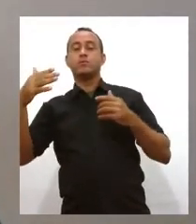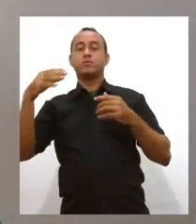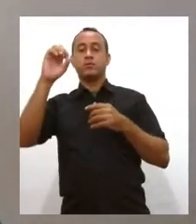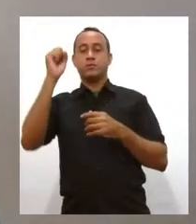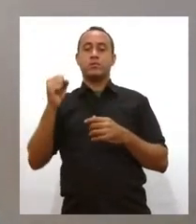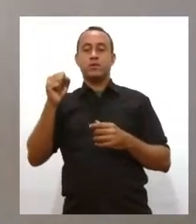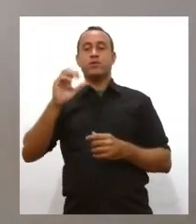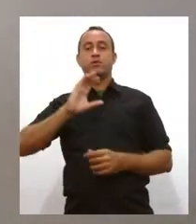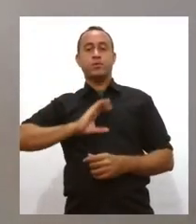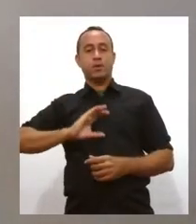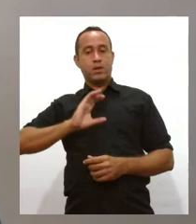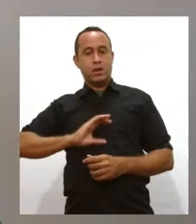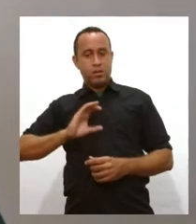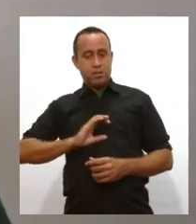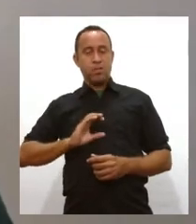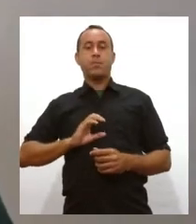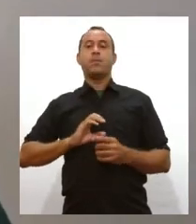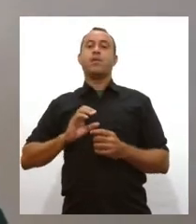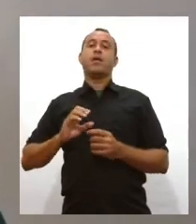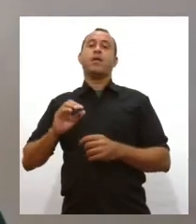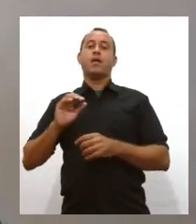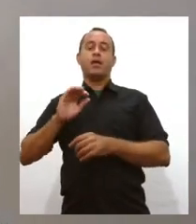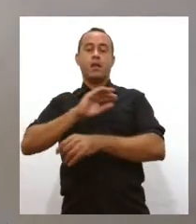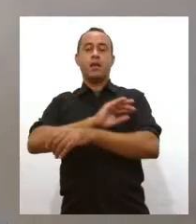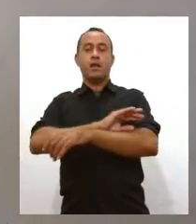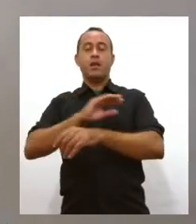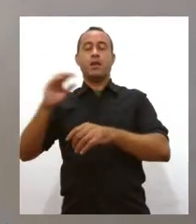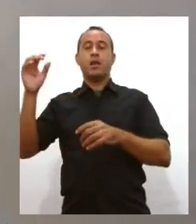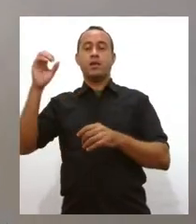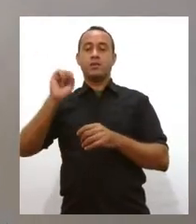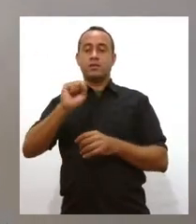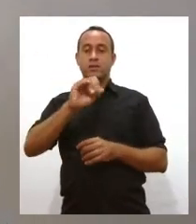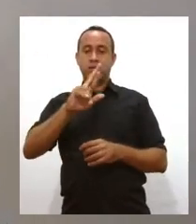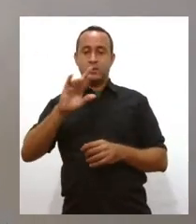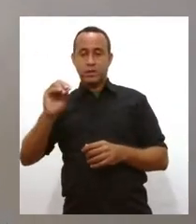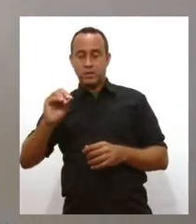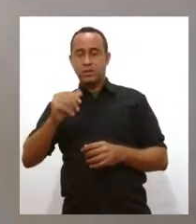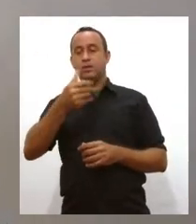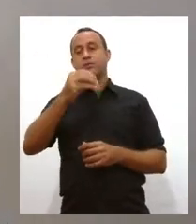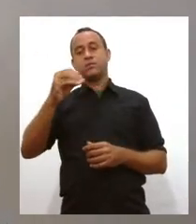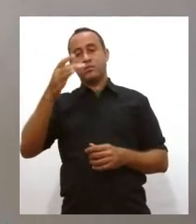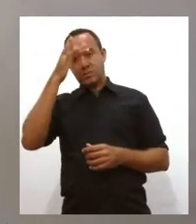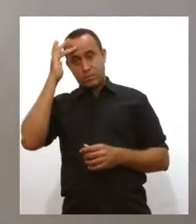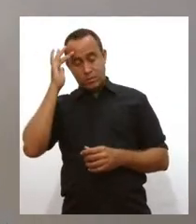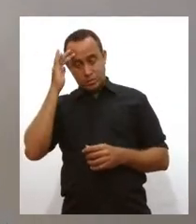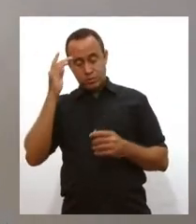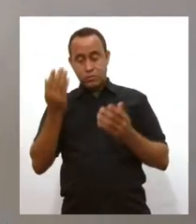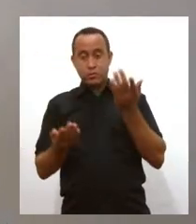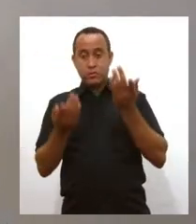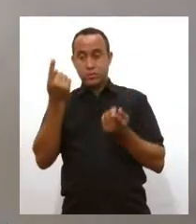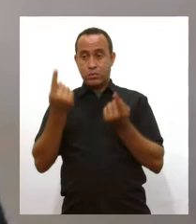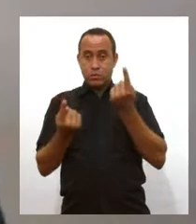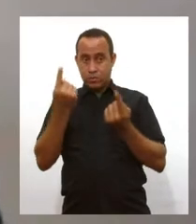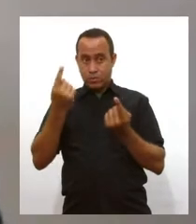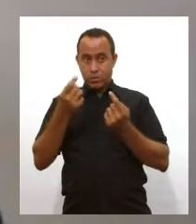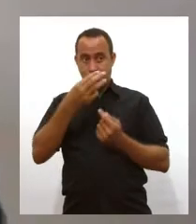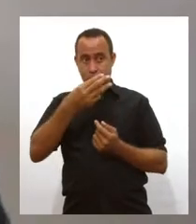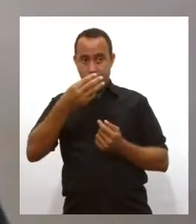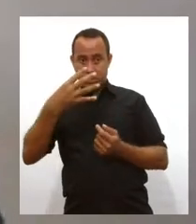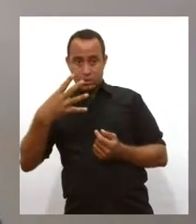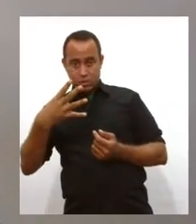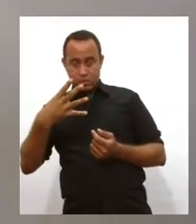Capela, Carmópolis, Siriri, são 27 casos por 100 mil habitantes. Comparando a semana 34, que é de